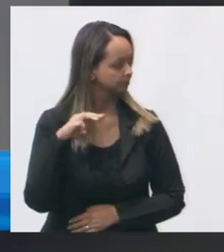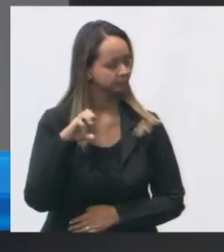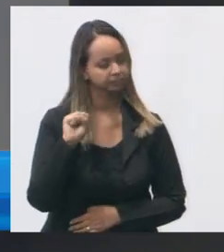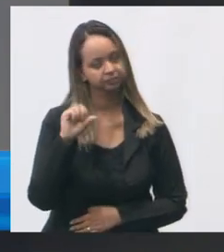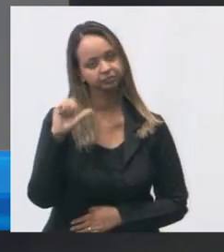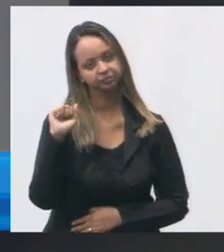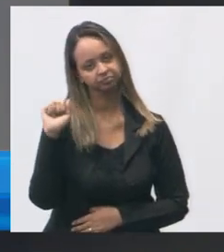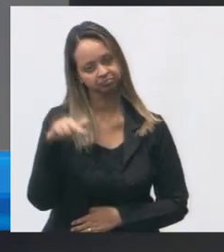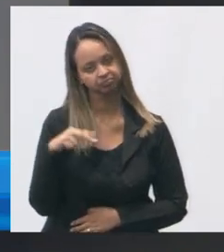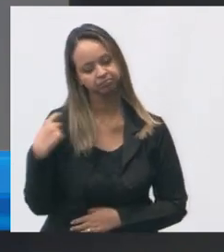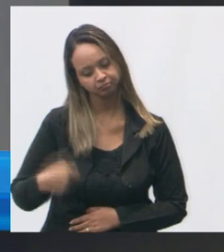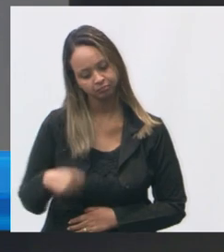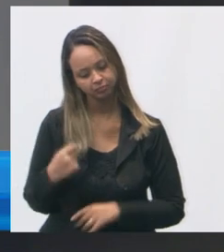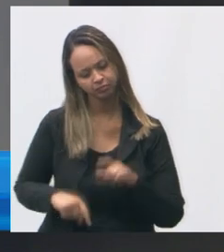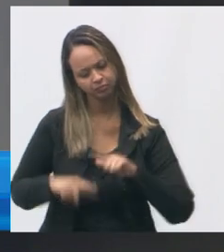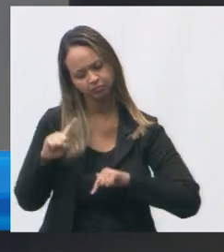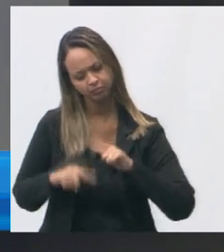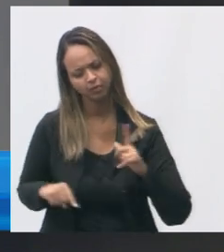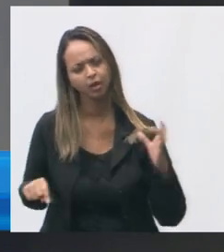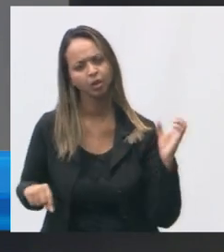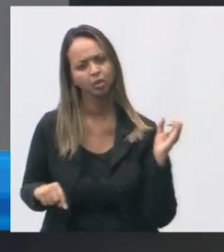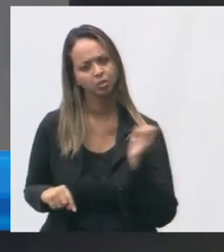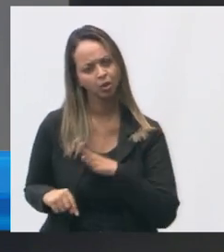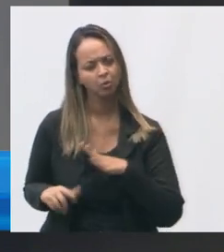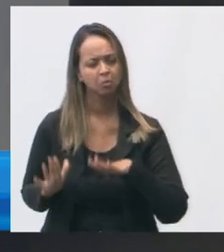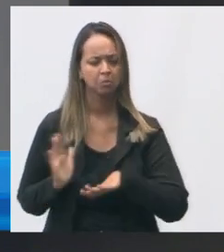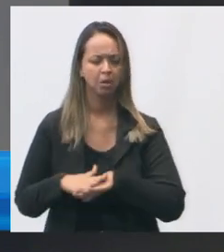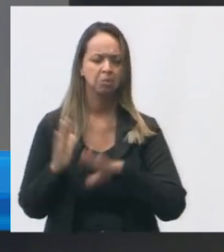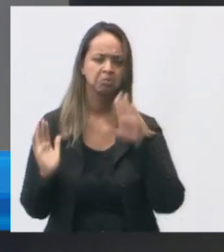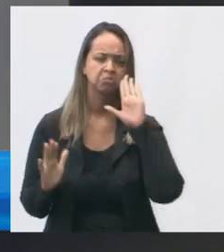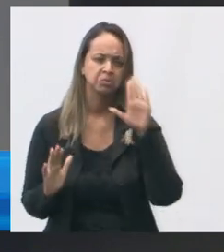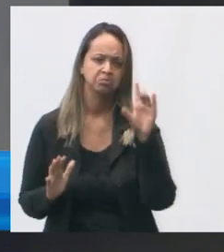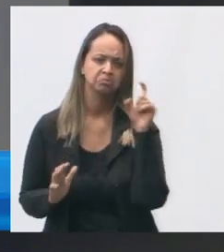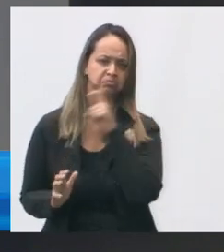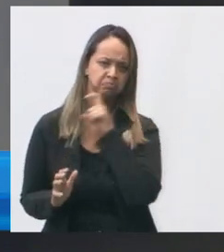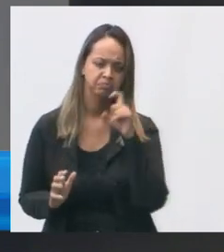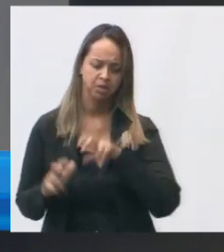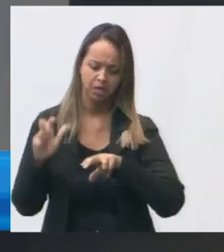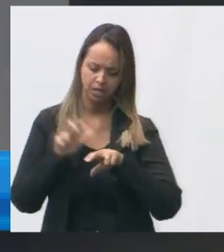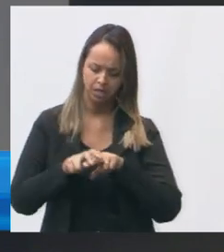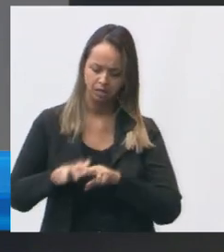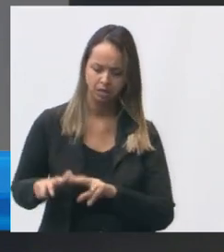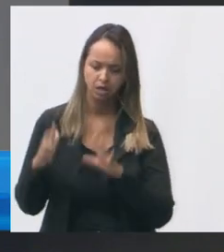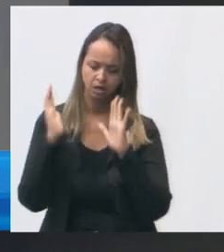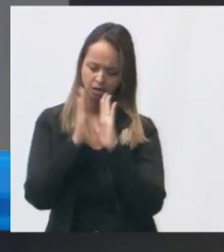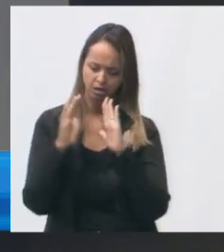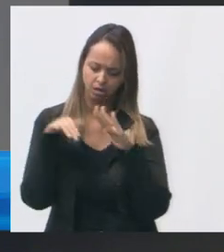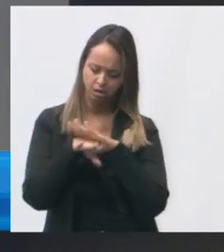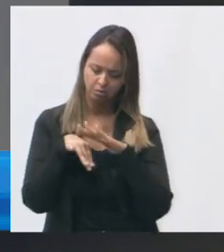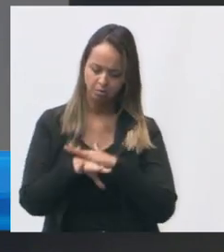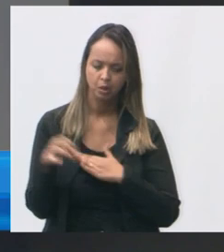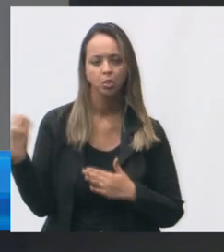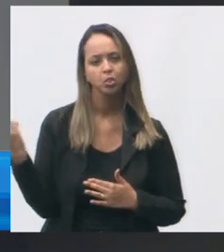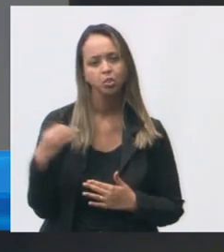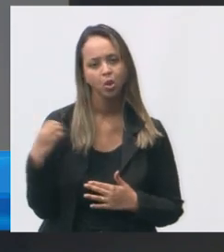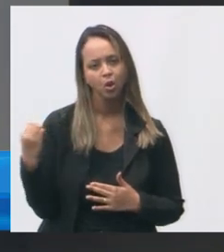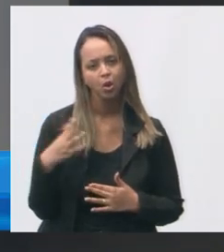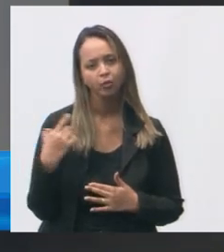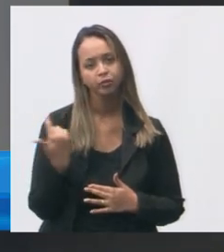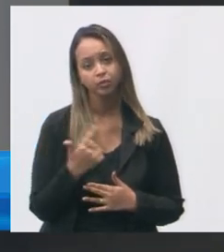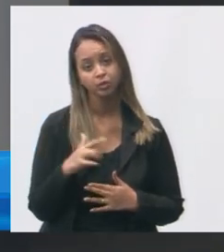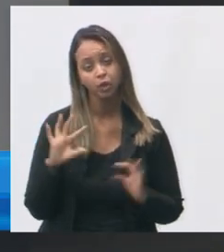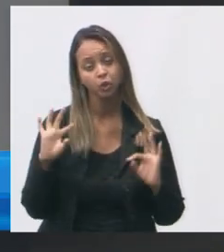também imobiliário pra sala de odontologia principalmente cadeiras e armários novos quadro de funcionário completo não possui